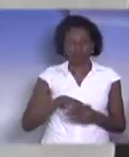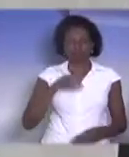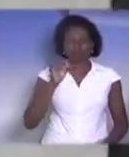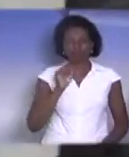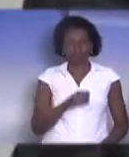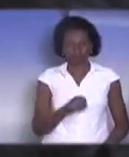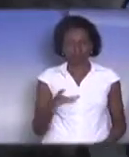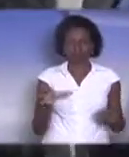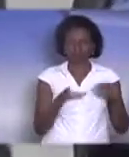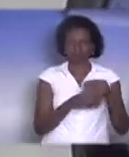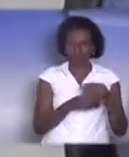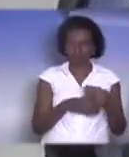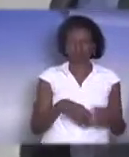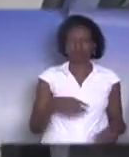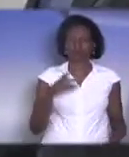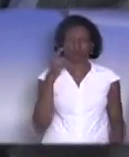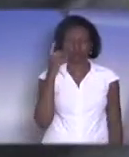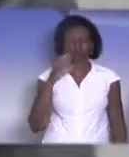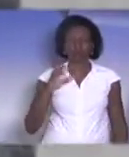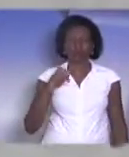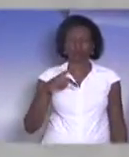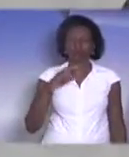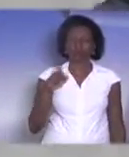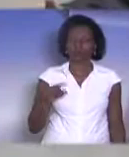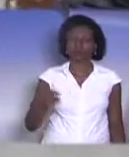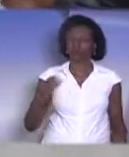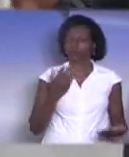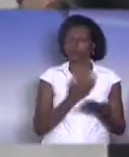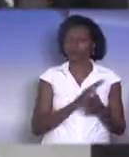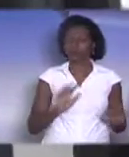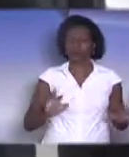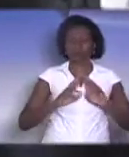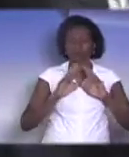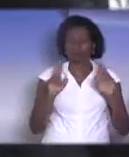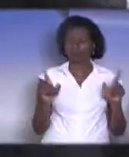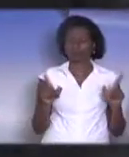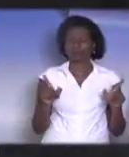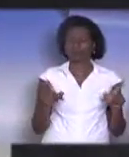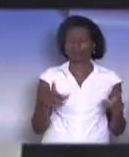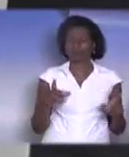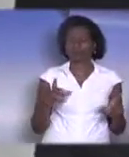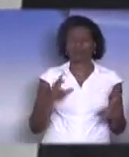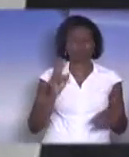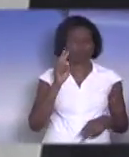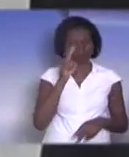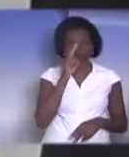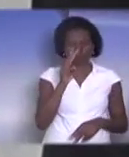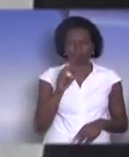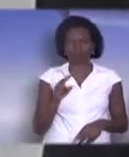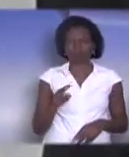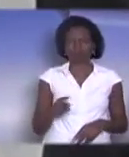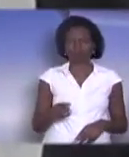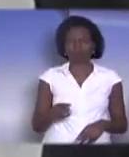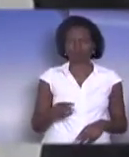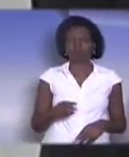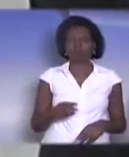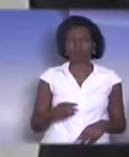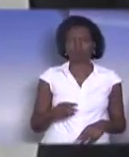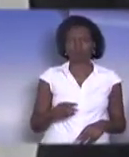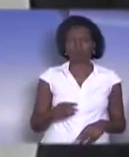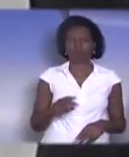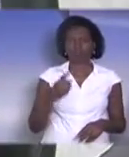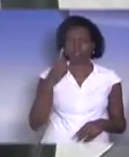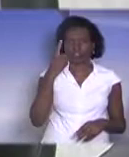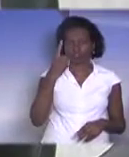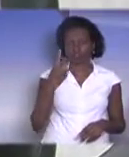favorável à emenda aglutinativa, que acaba com essa injustiça, com essa brutal diferença de 30% entre primeiro e segundo